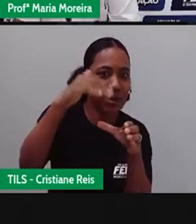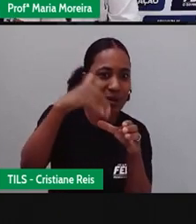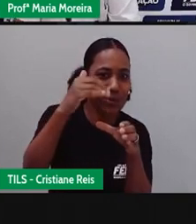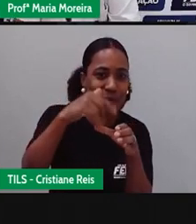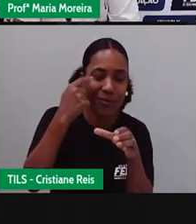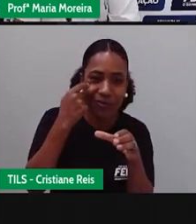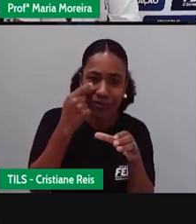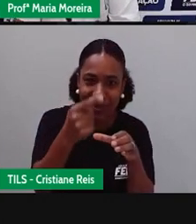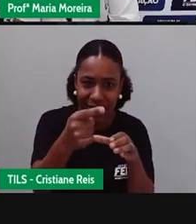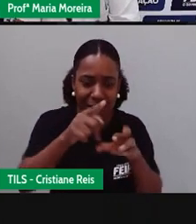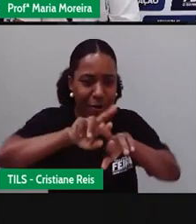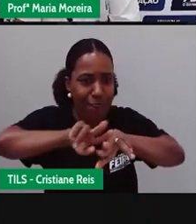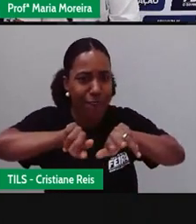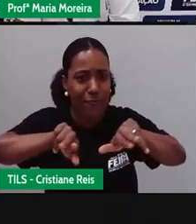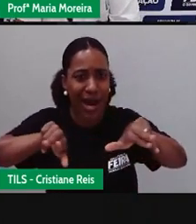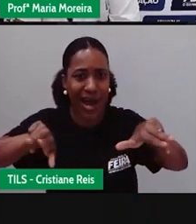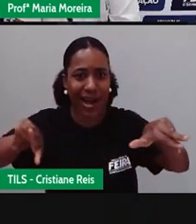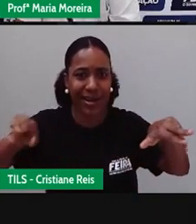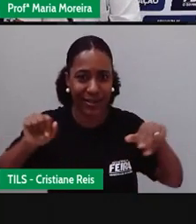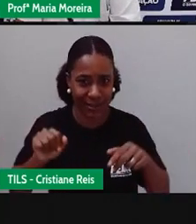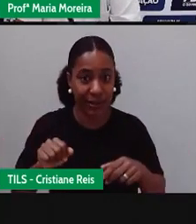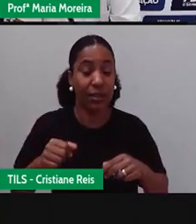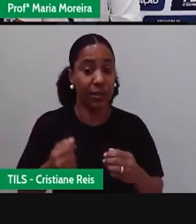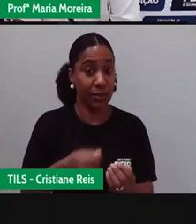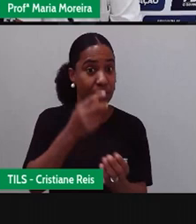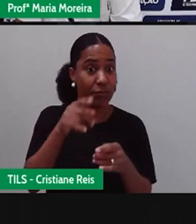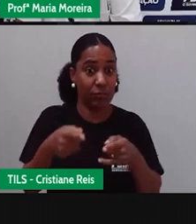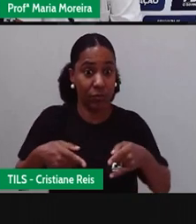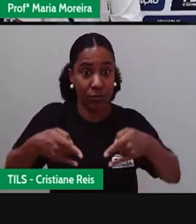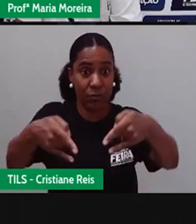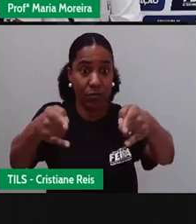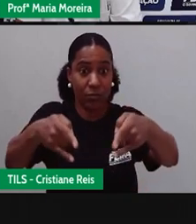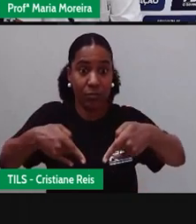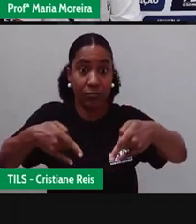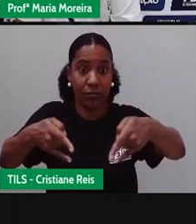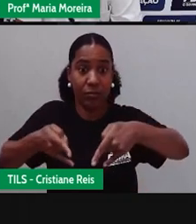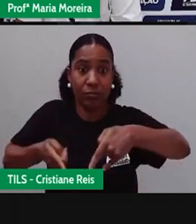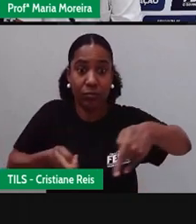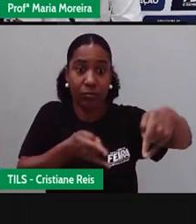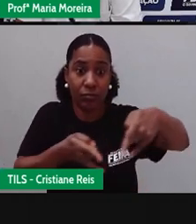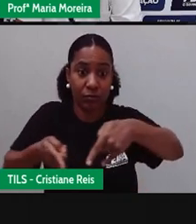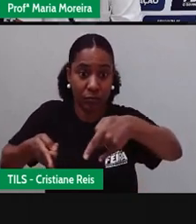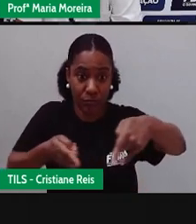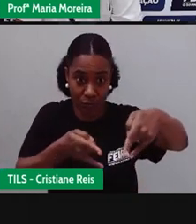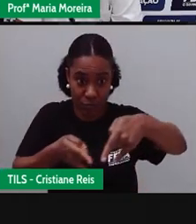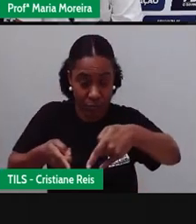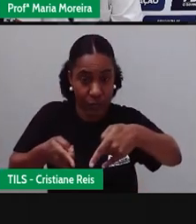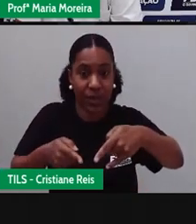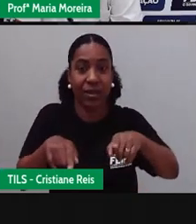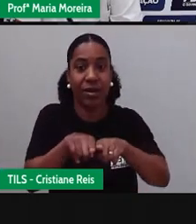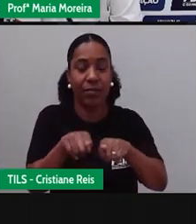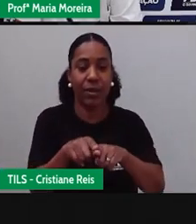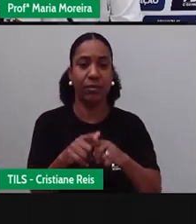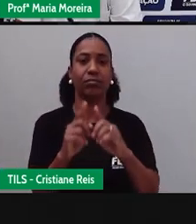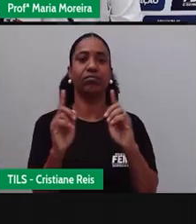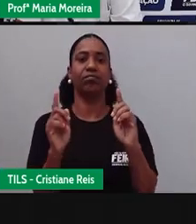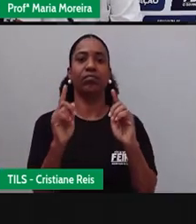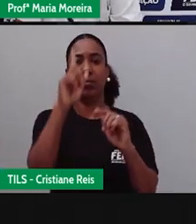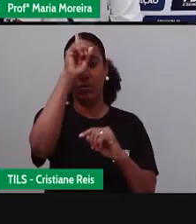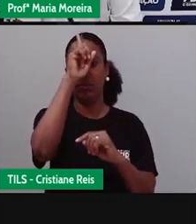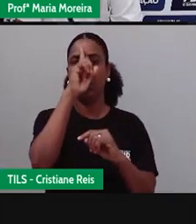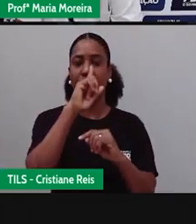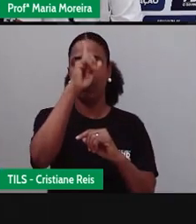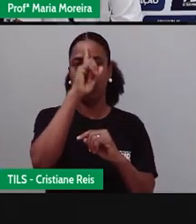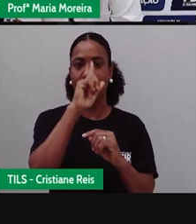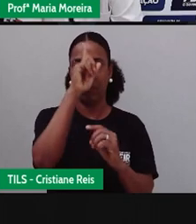Entre os equipamentos de transporte estão o quê? As macas, né? E as tábuas de imobilização. No caso de acidentes com